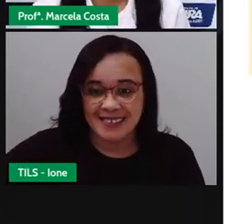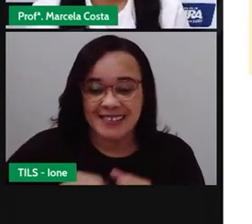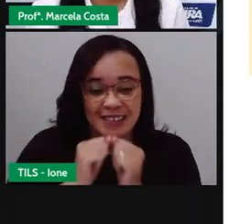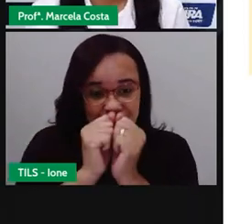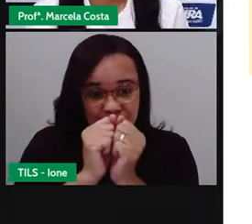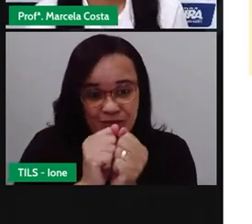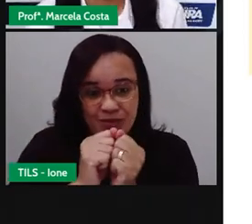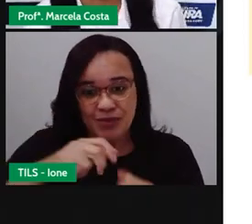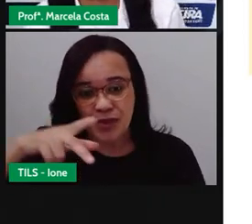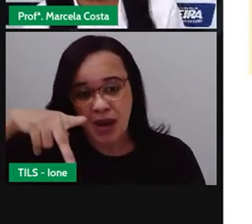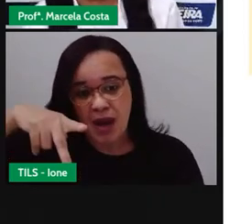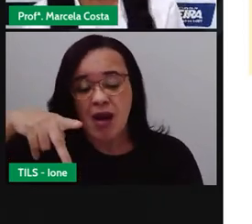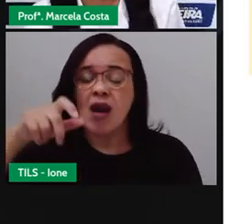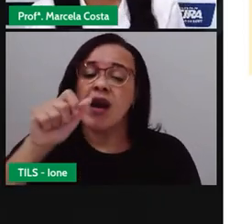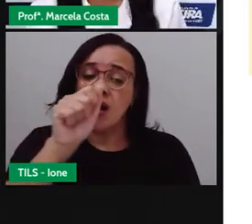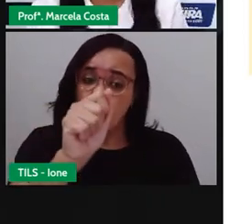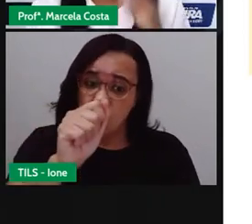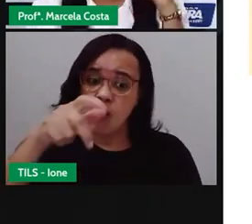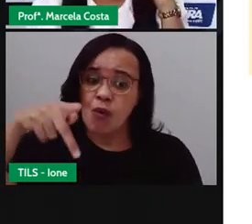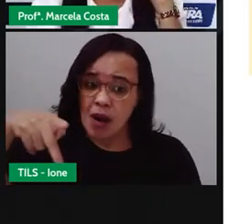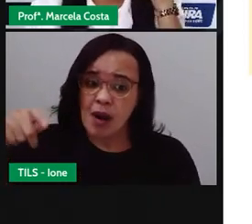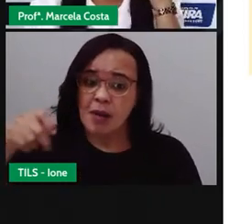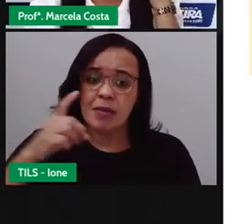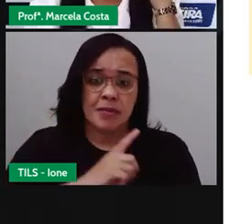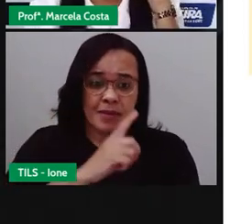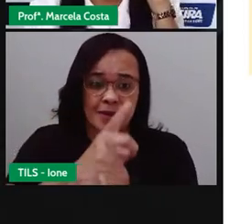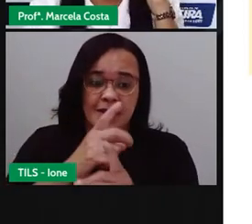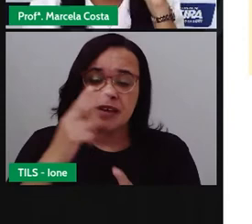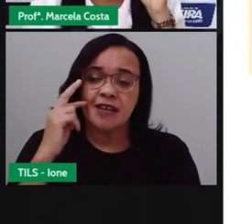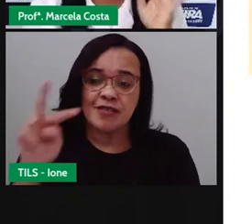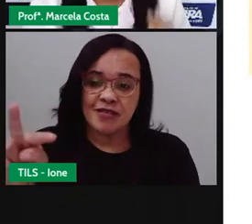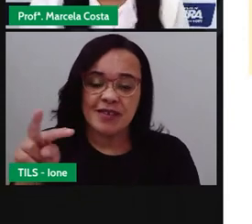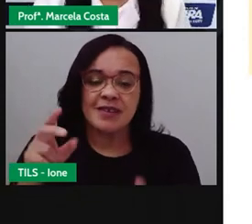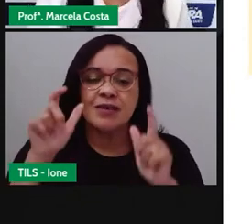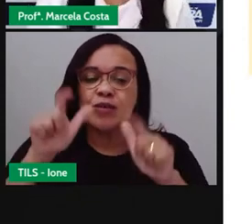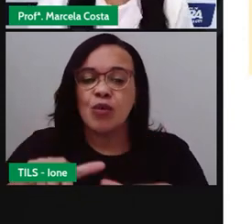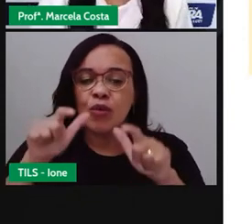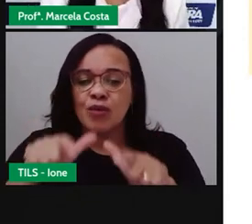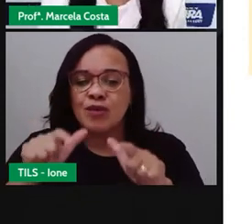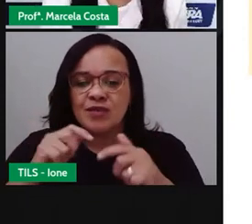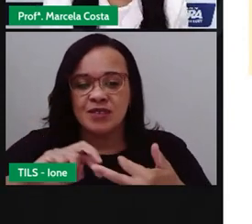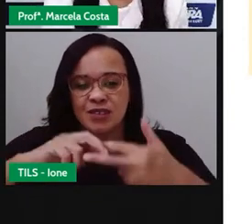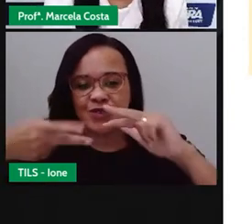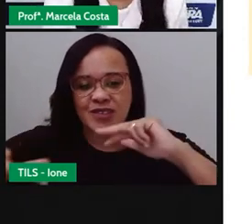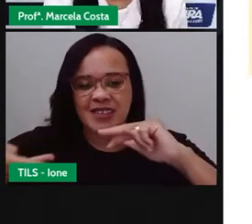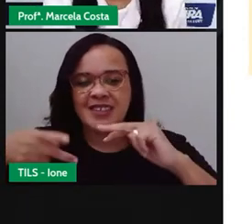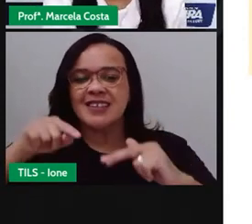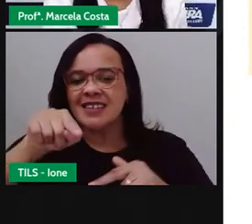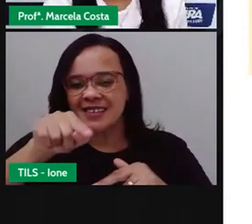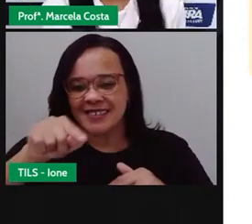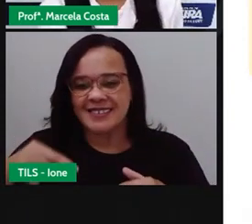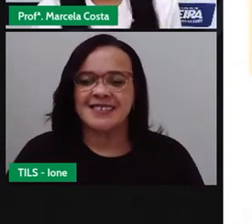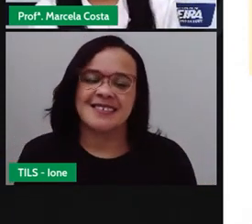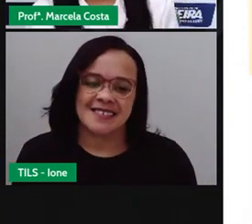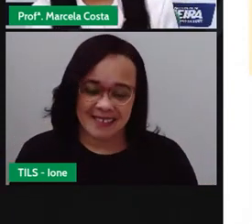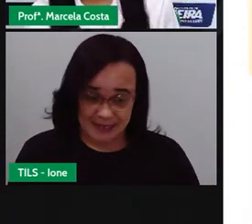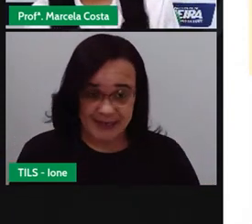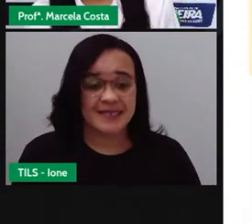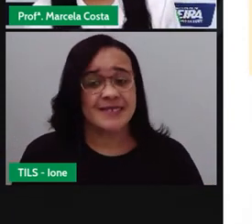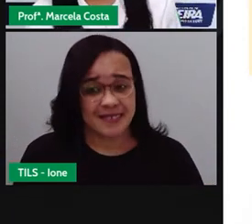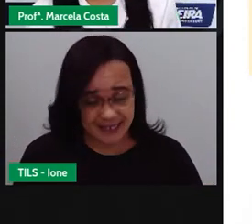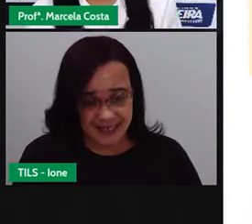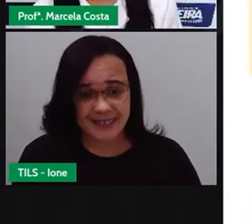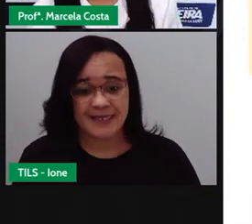A gente vai acessar esse aplicativo, que é um aplicativo de localização, e vai acessar aqui por meio desse